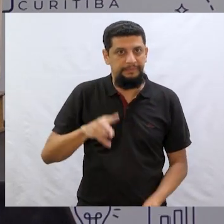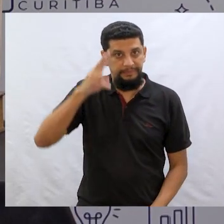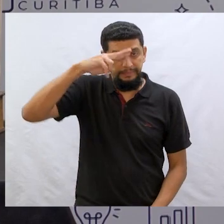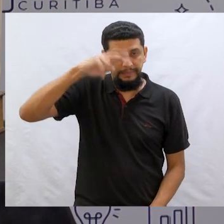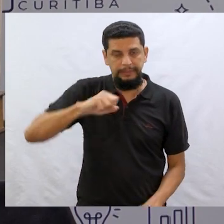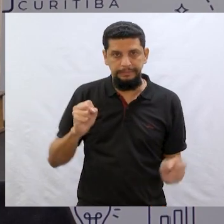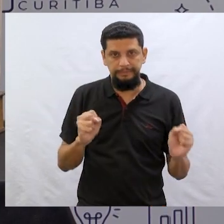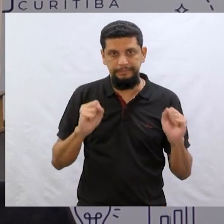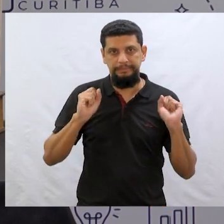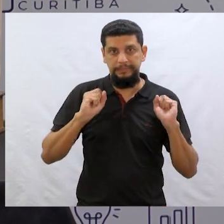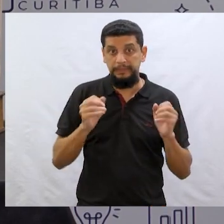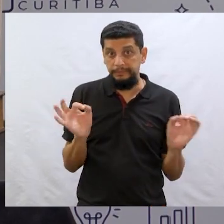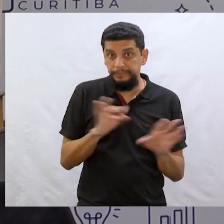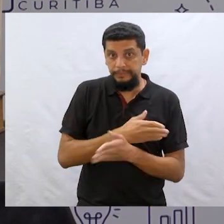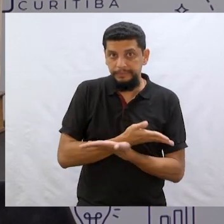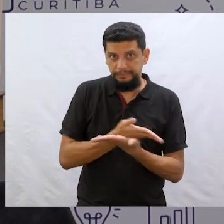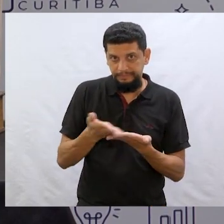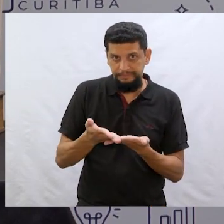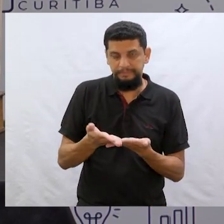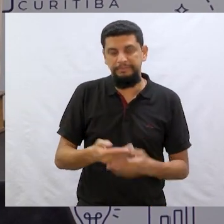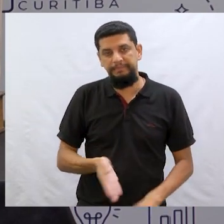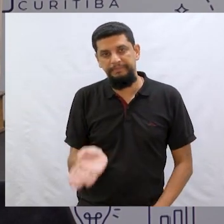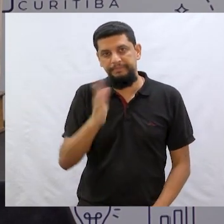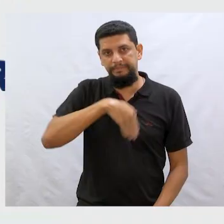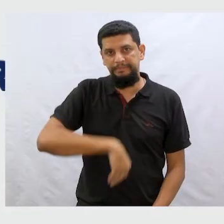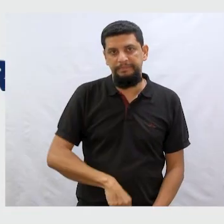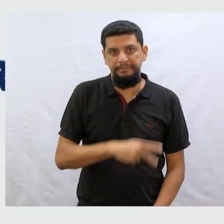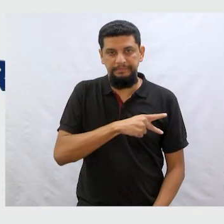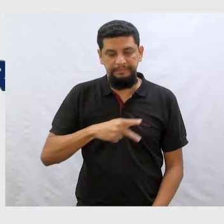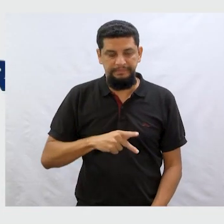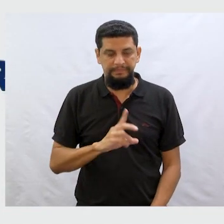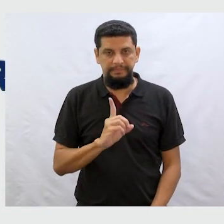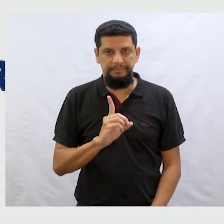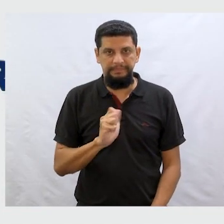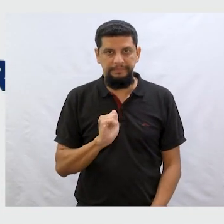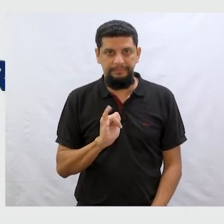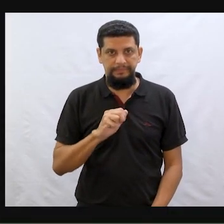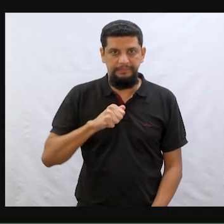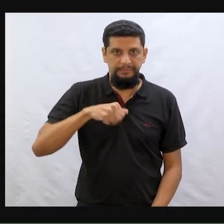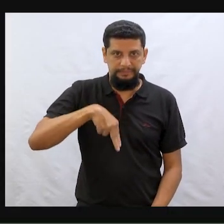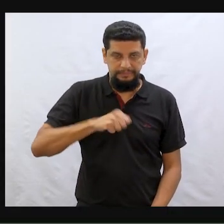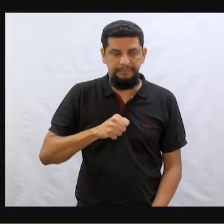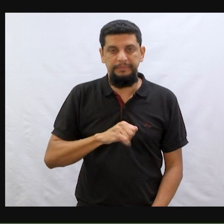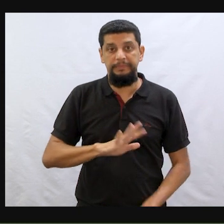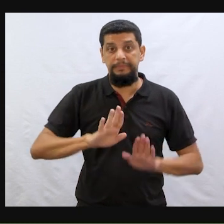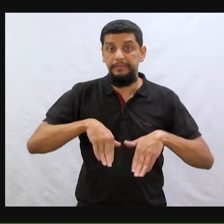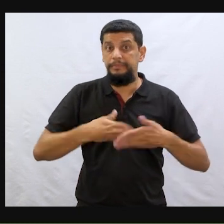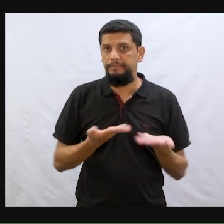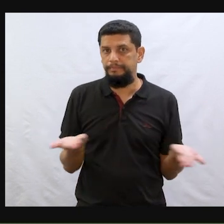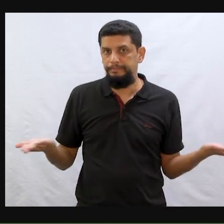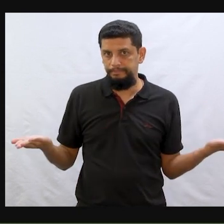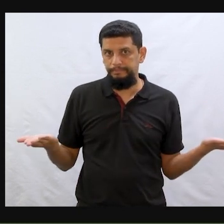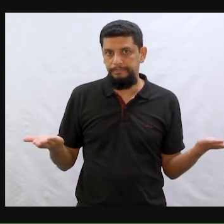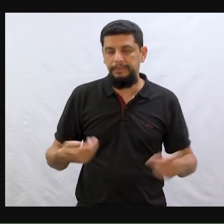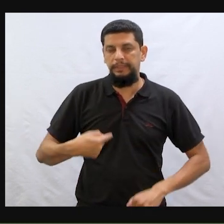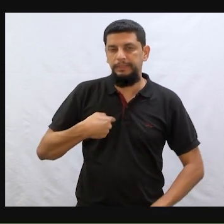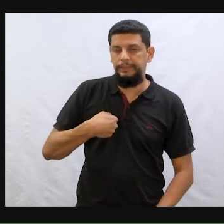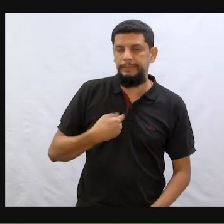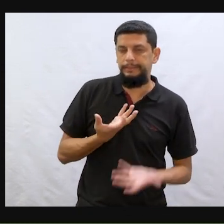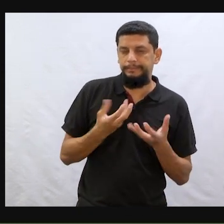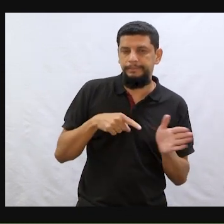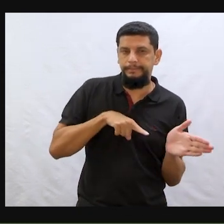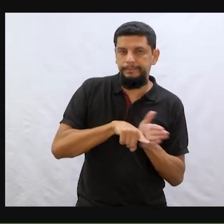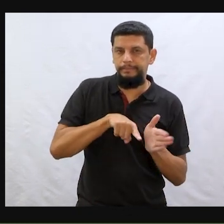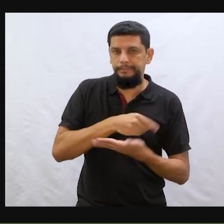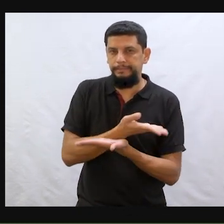aventura. Está pronto para começar mais uma? Vamos então comigo? Prof. Dai, todo mundo já conhece, né? Então, pessoal, eu quero